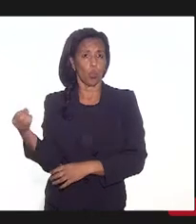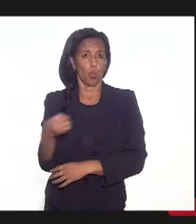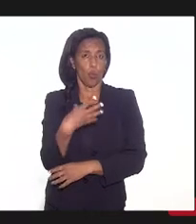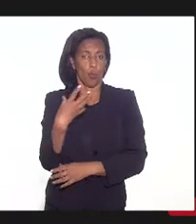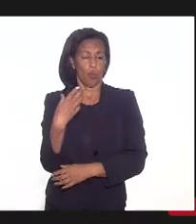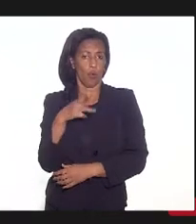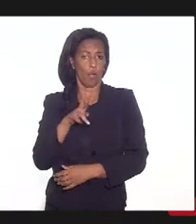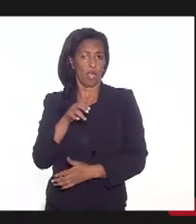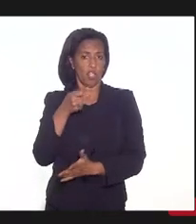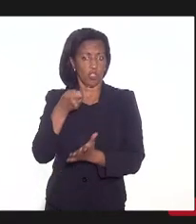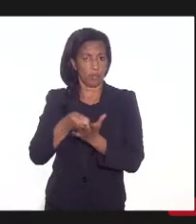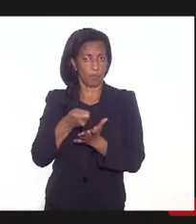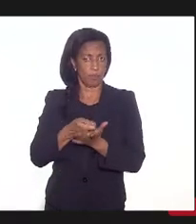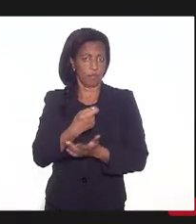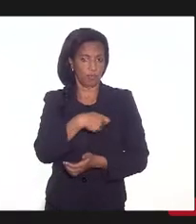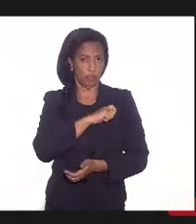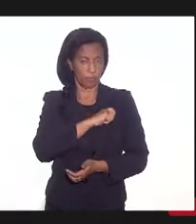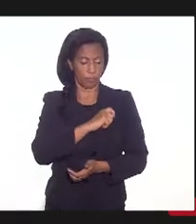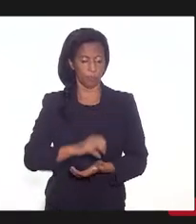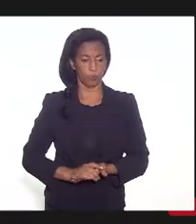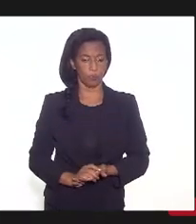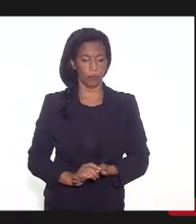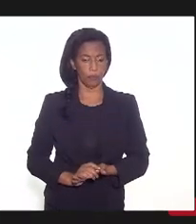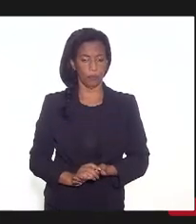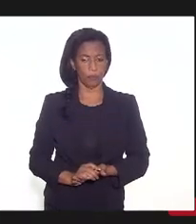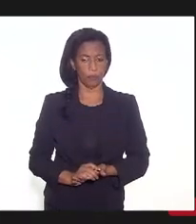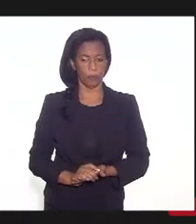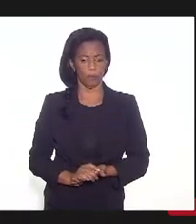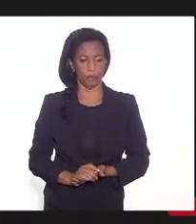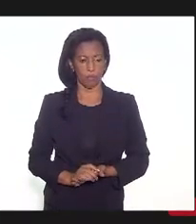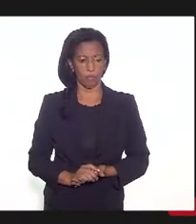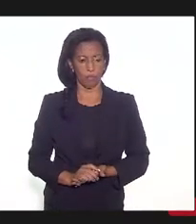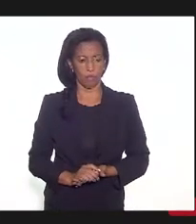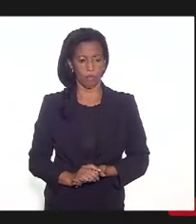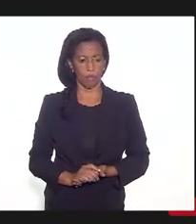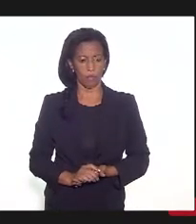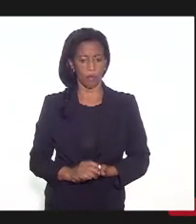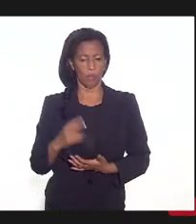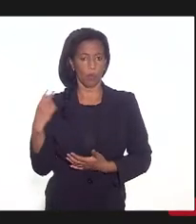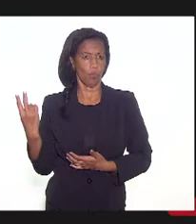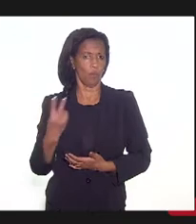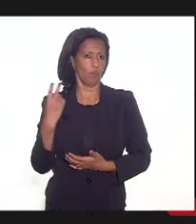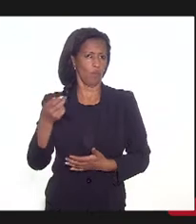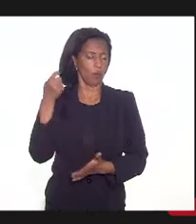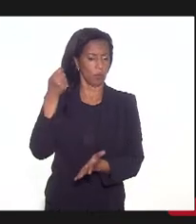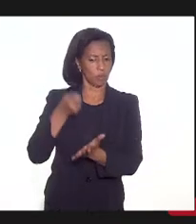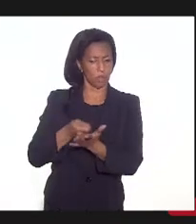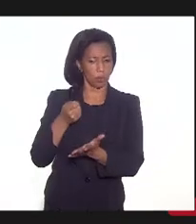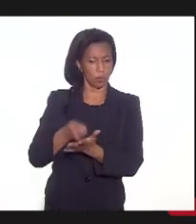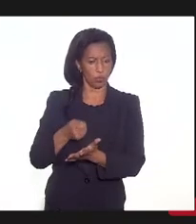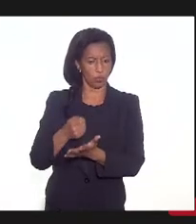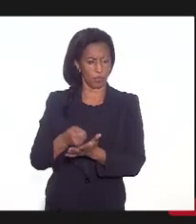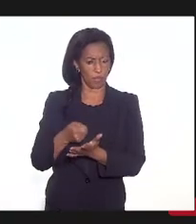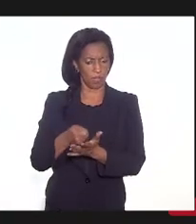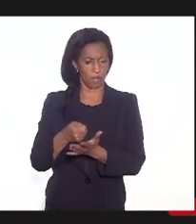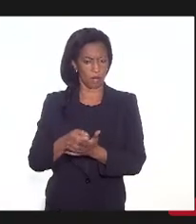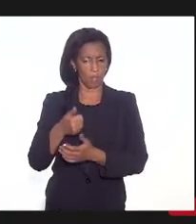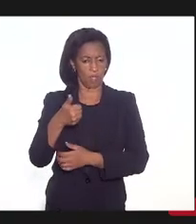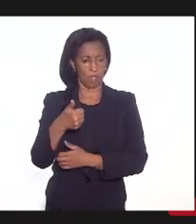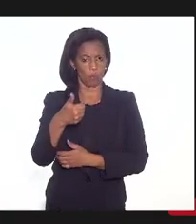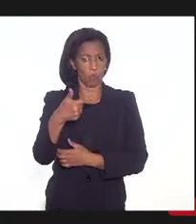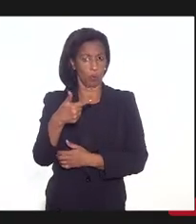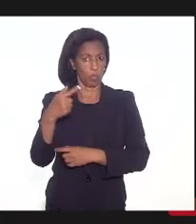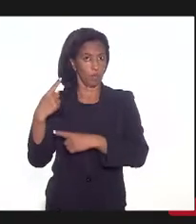recuperação. O anterior, o valor total das obrigações maior que a disponibilidade de cárcia, eram 12